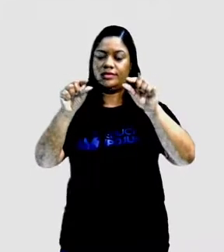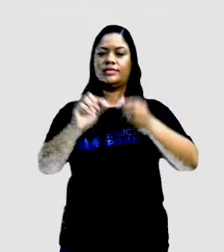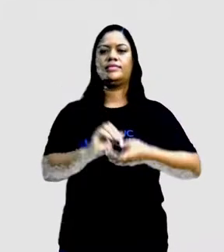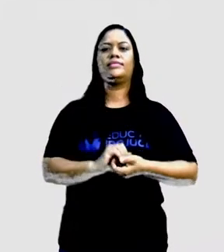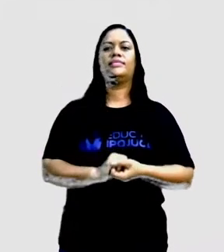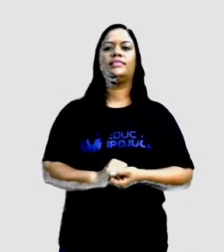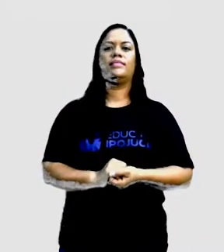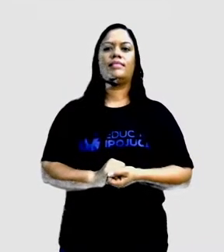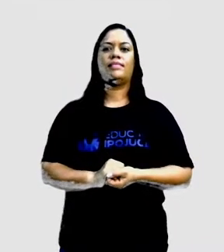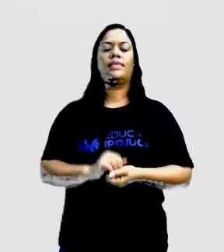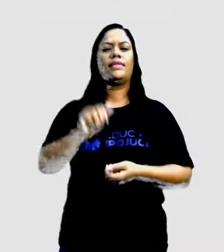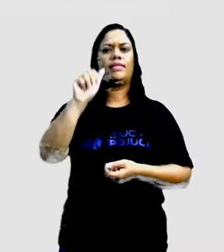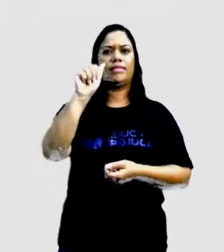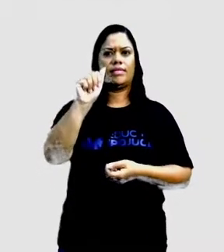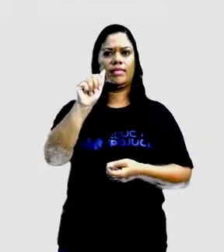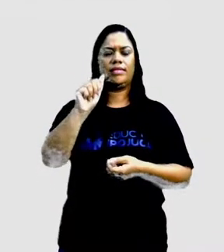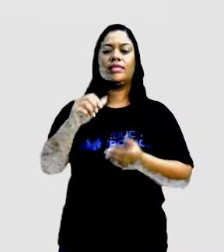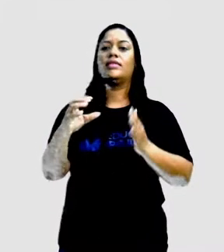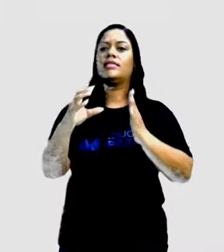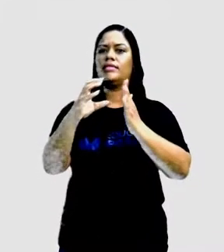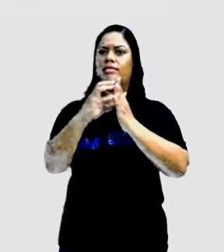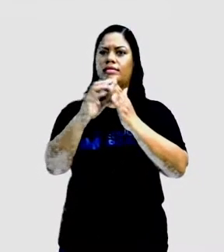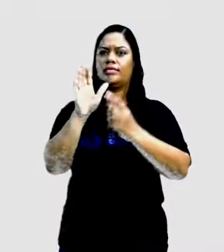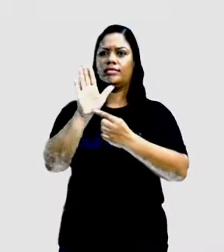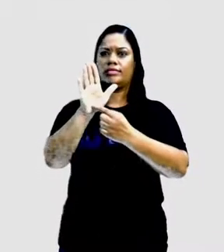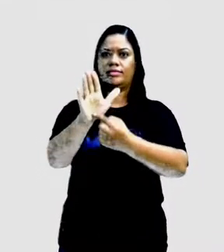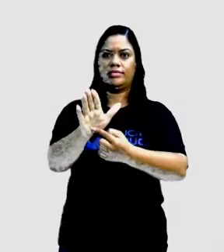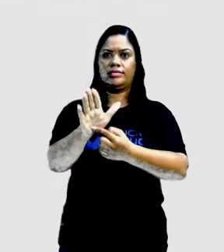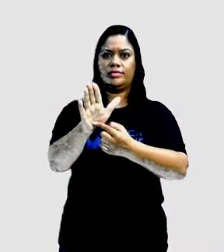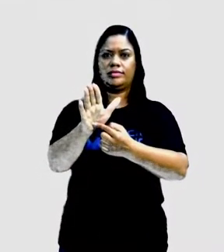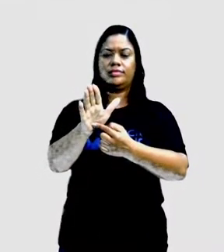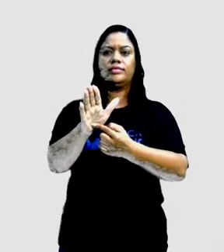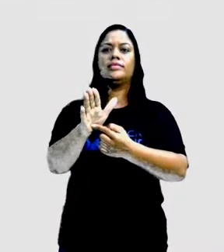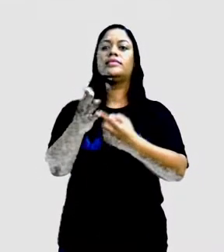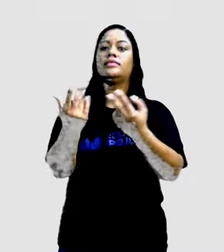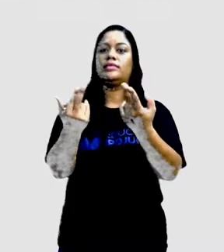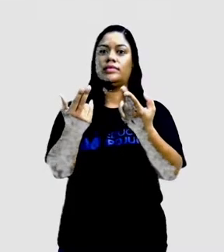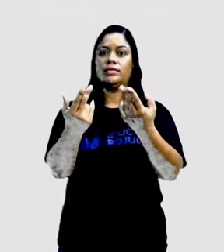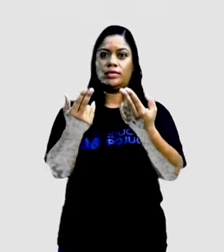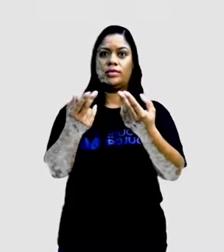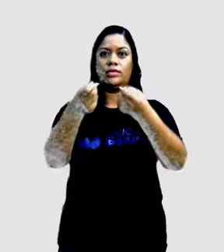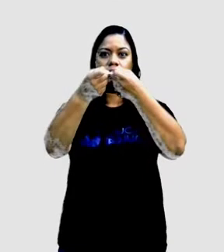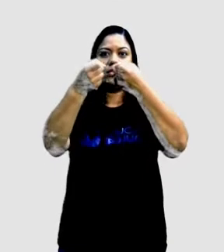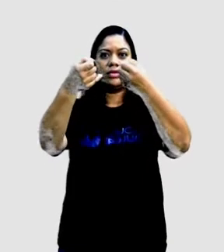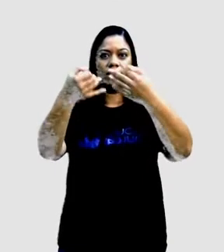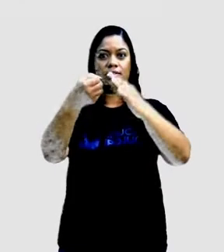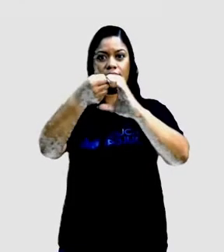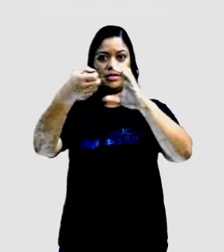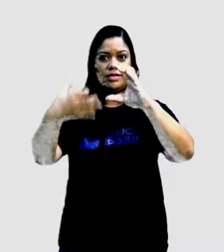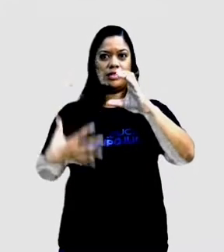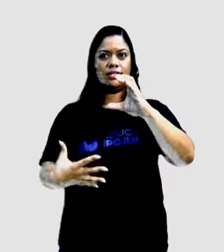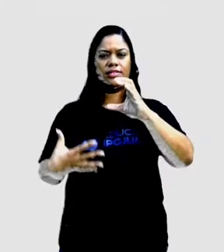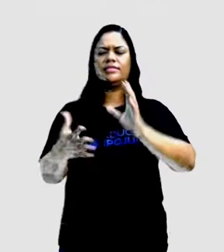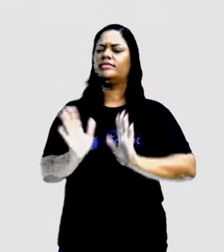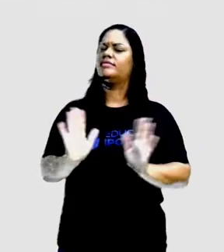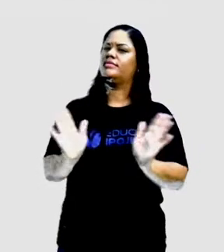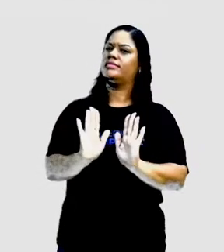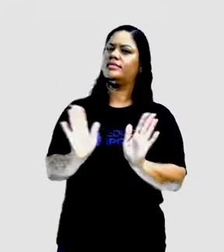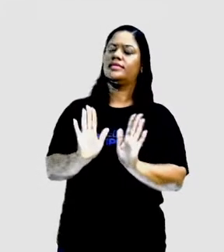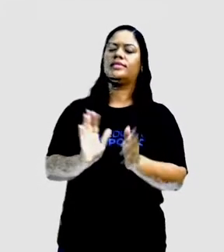A letra A. As estrofes apresentam a mesma estrutura, ou seja, o mesmo número de versos? Não.